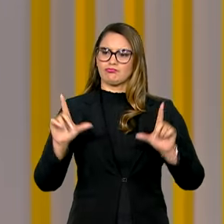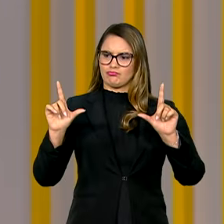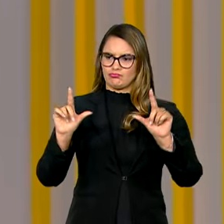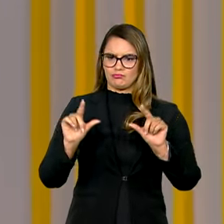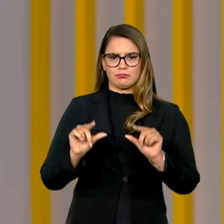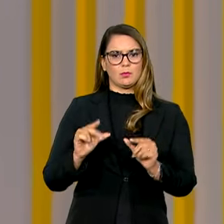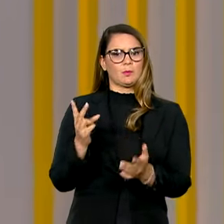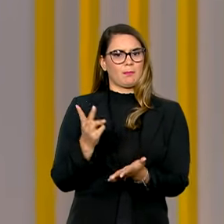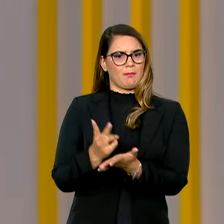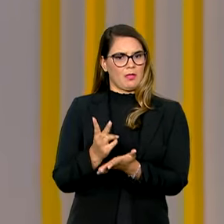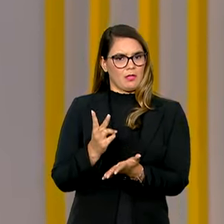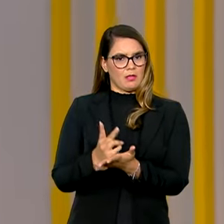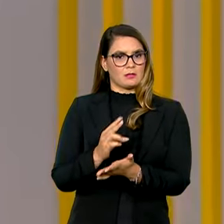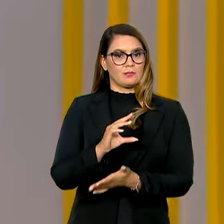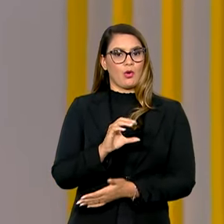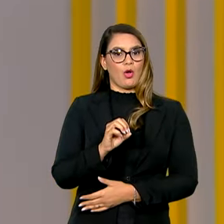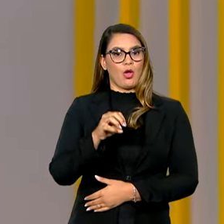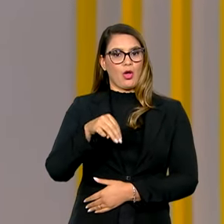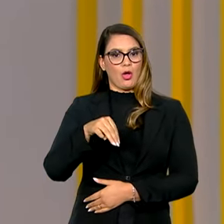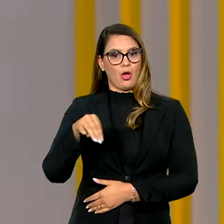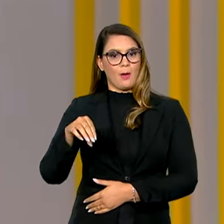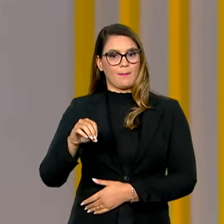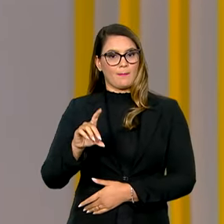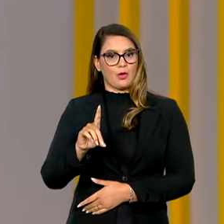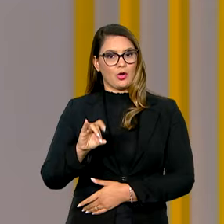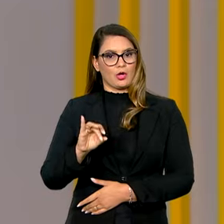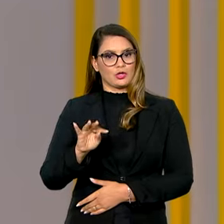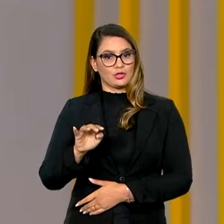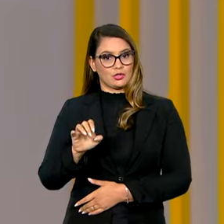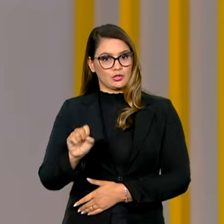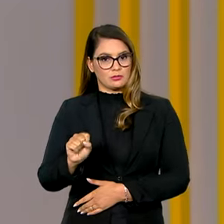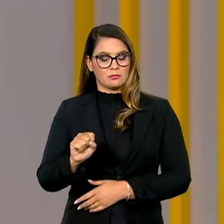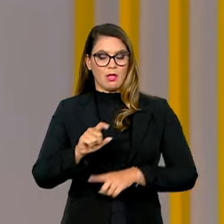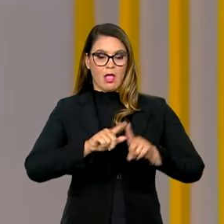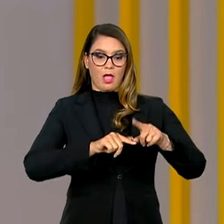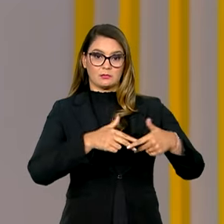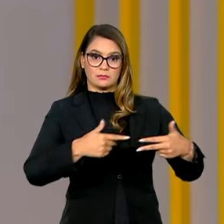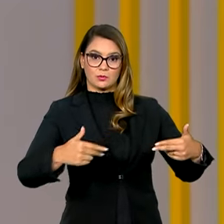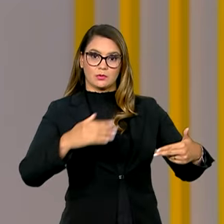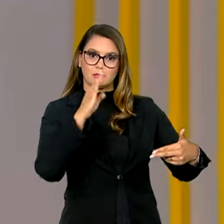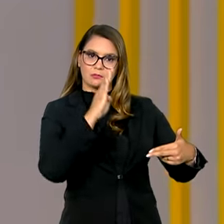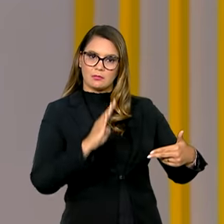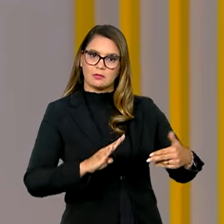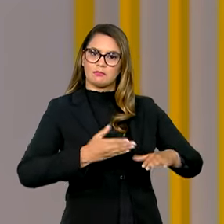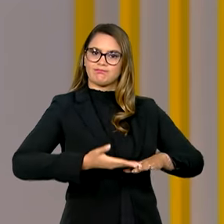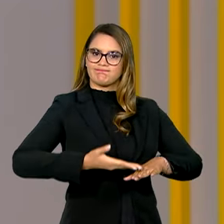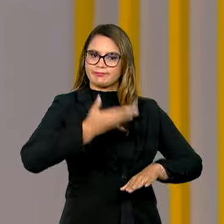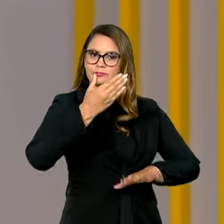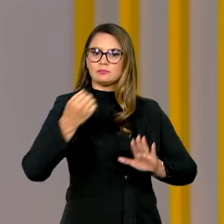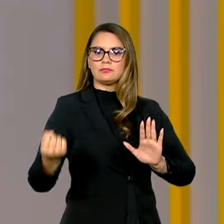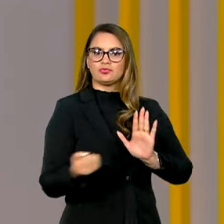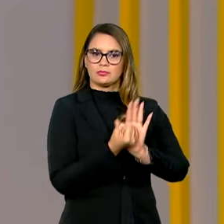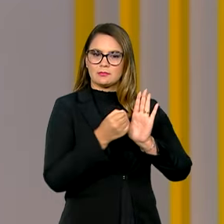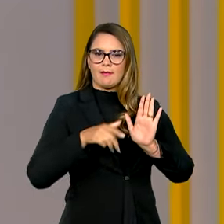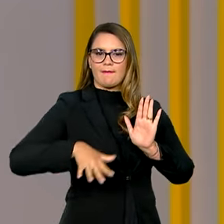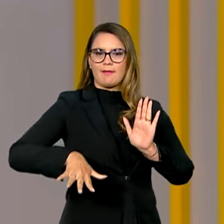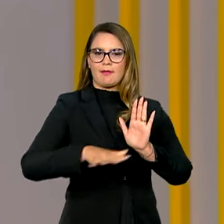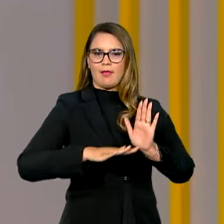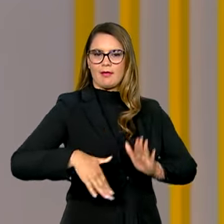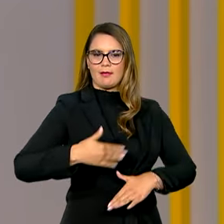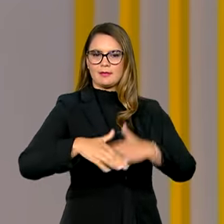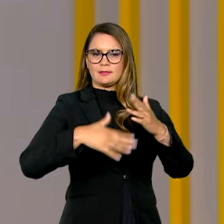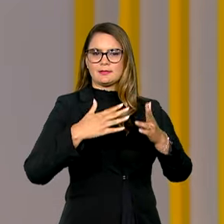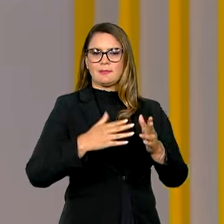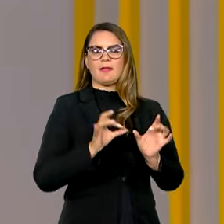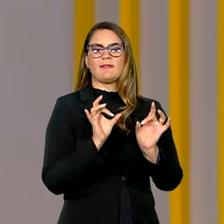queda nos preços das commodities, os produtos brasileiros tiveram alta demanda e colocaram o país em destaque em termos de crescimento